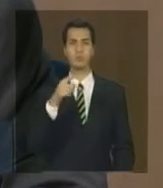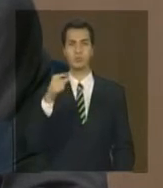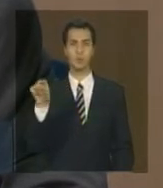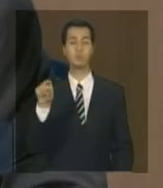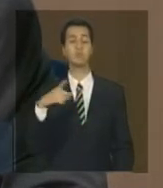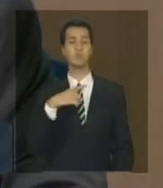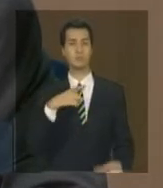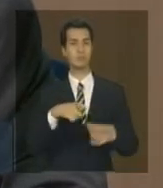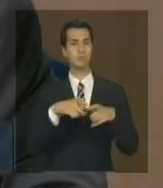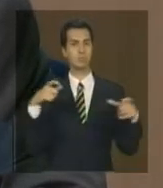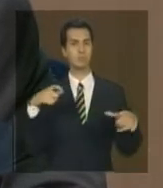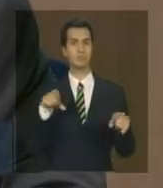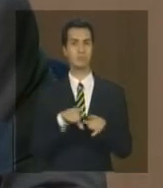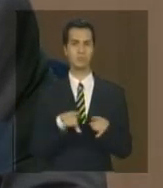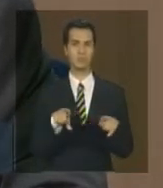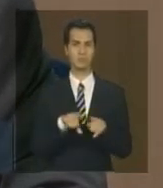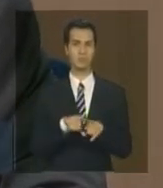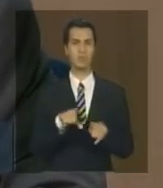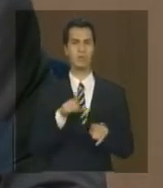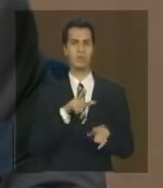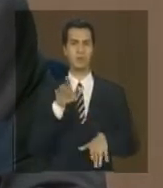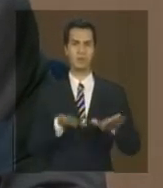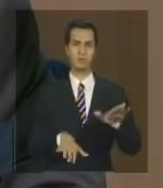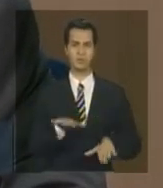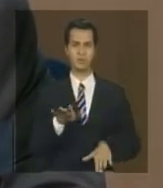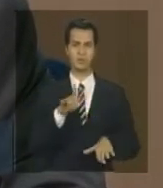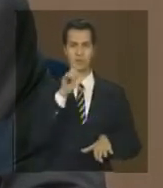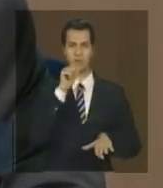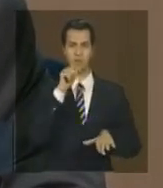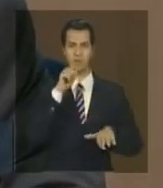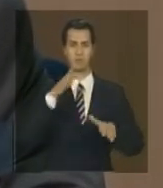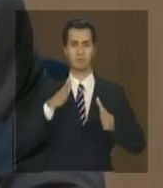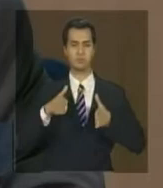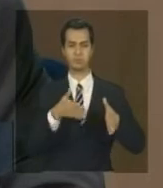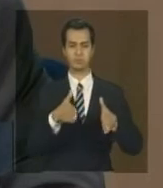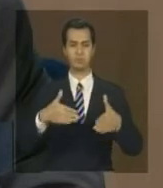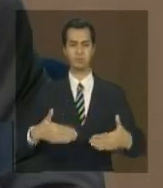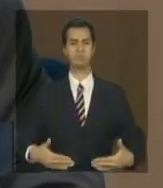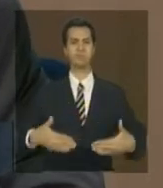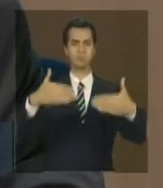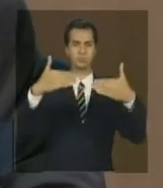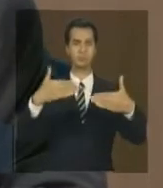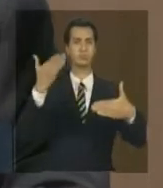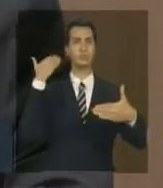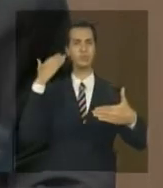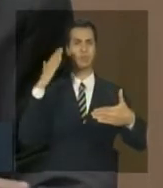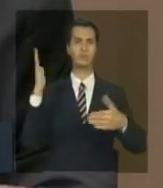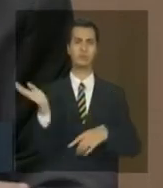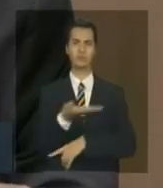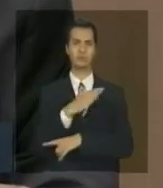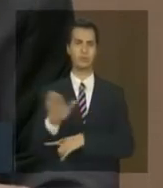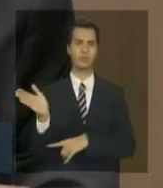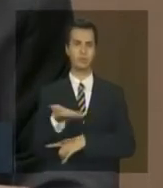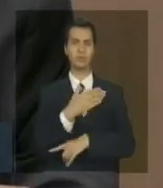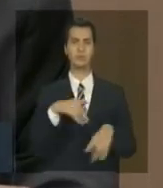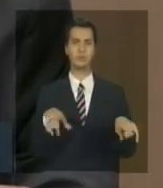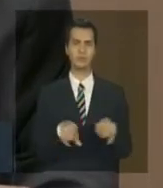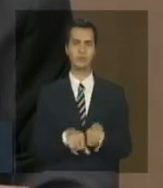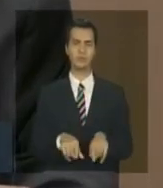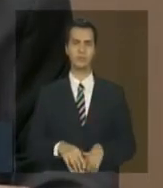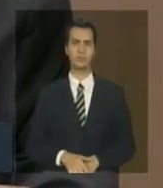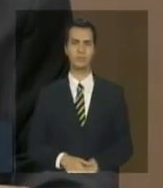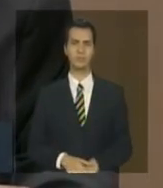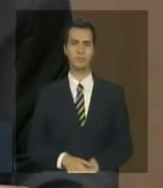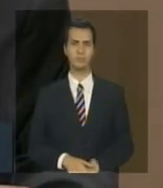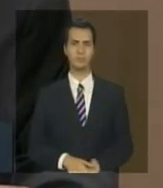significativas de represas que foram portanto objeto de desmatamento no passado só esse esclarecimento seguinte